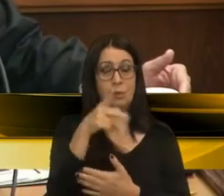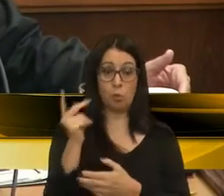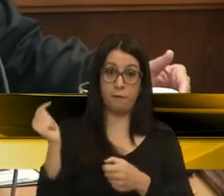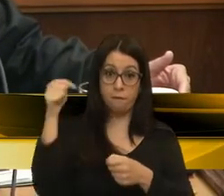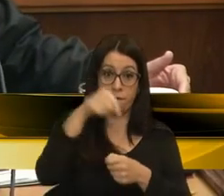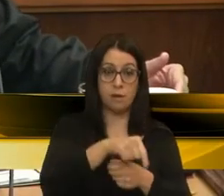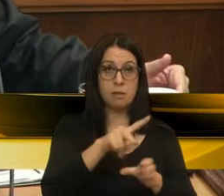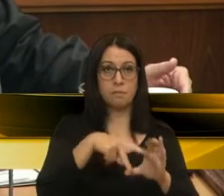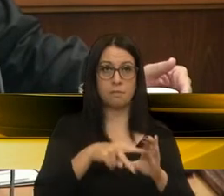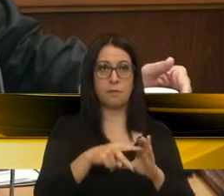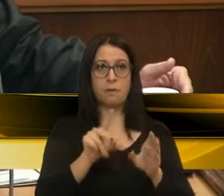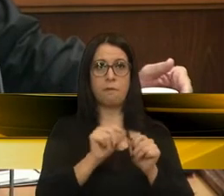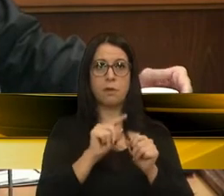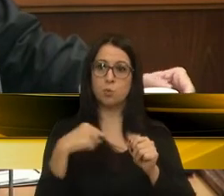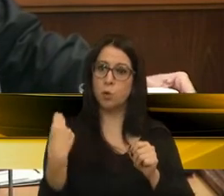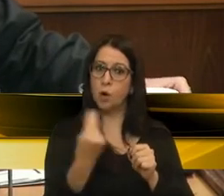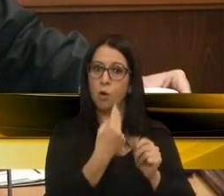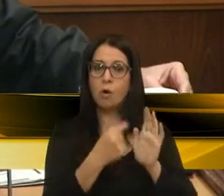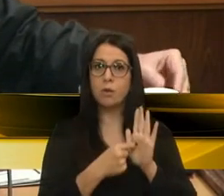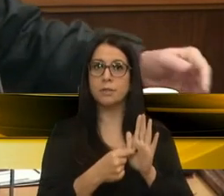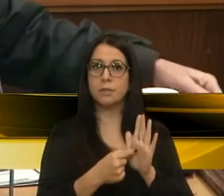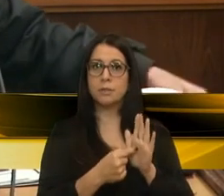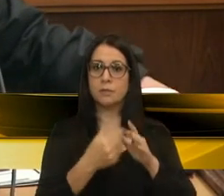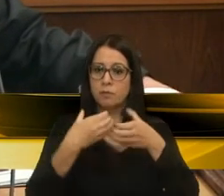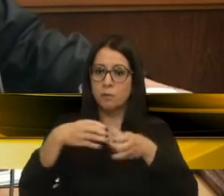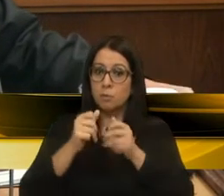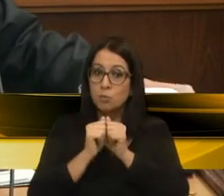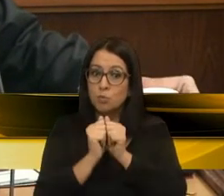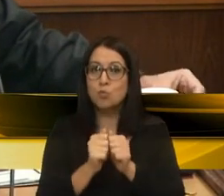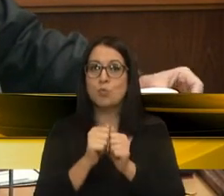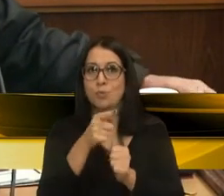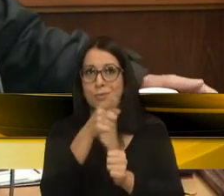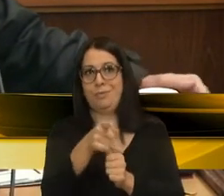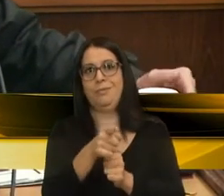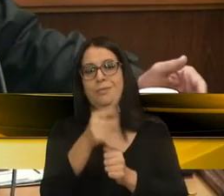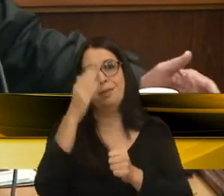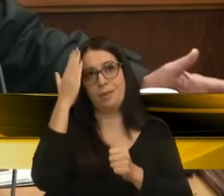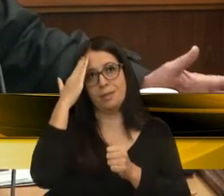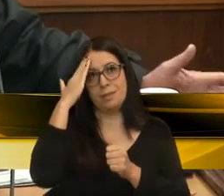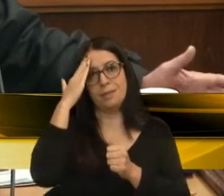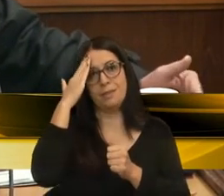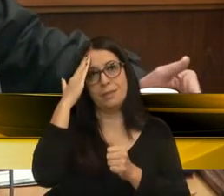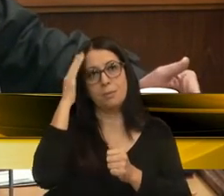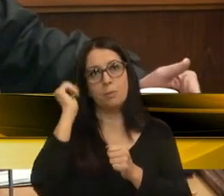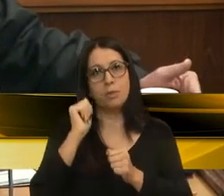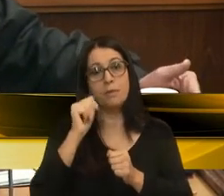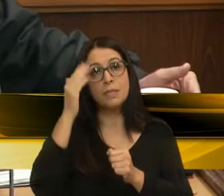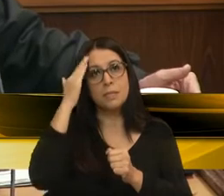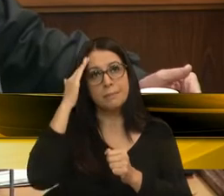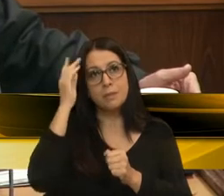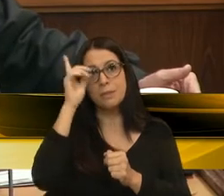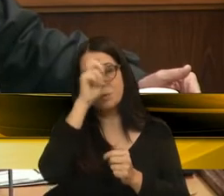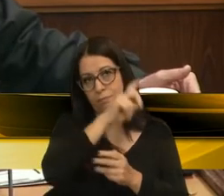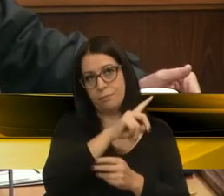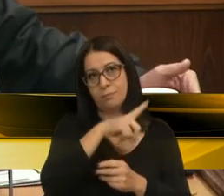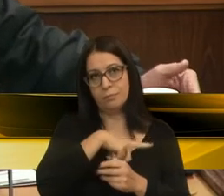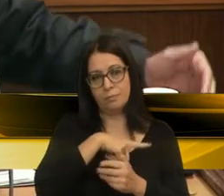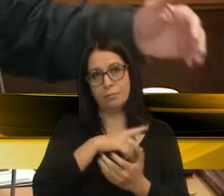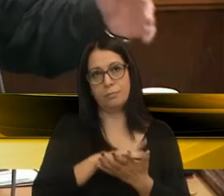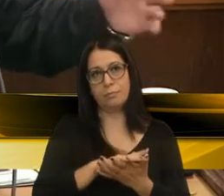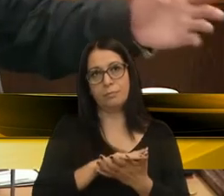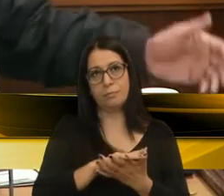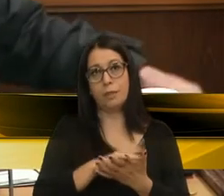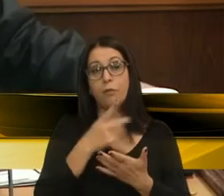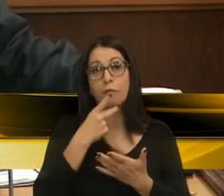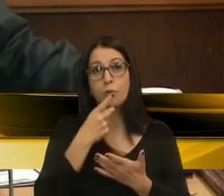vinda para cá faz com que nós convivemos junto com o senhor e sabemos, podemos ficar sabendo das dificuldades que o senhor tem. Olha o que o